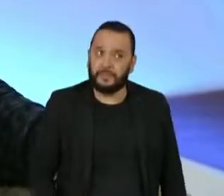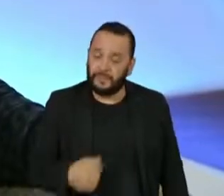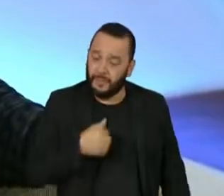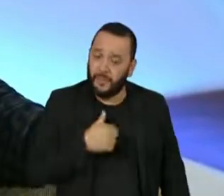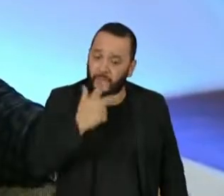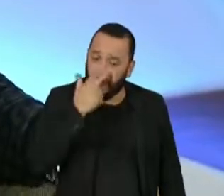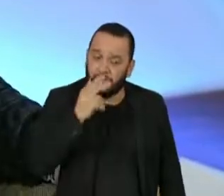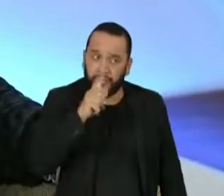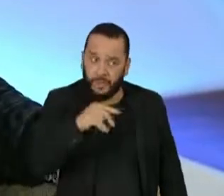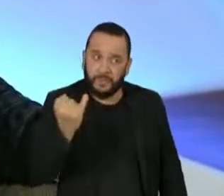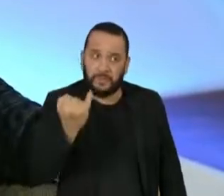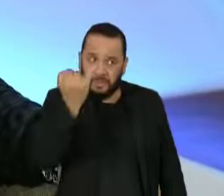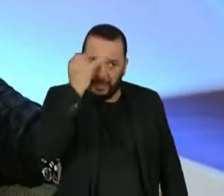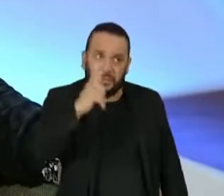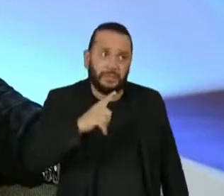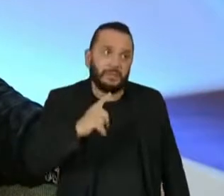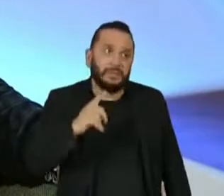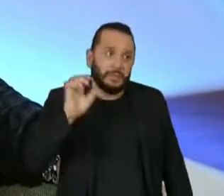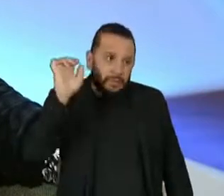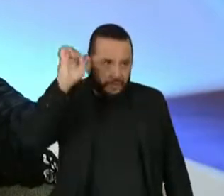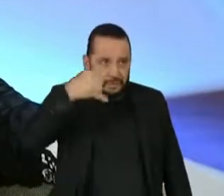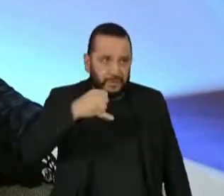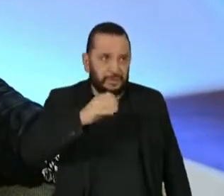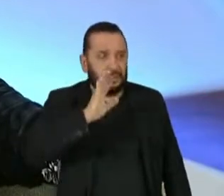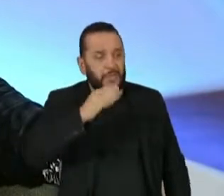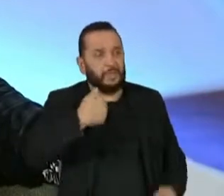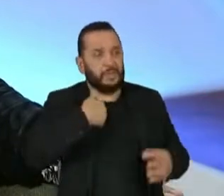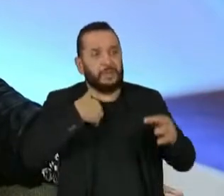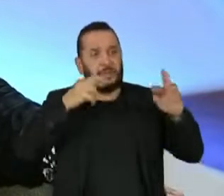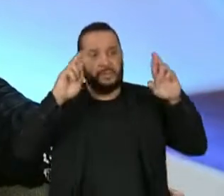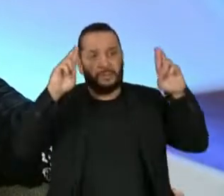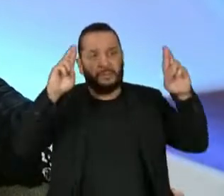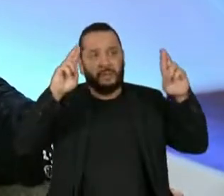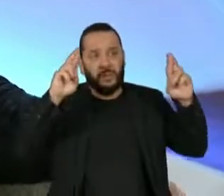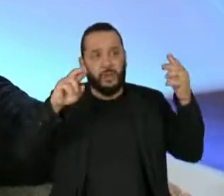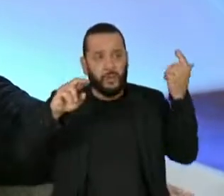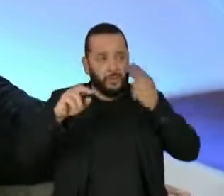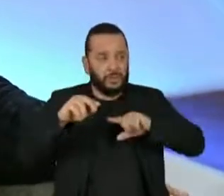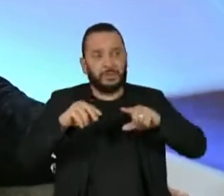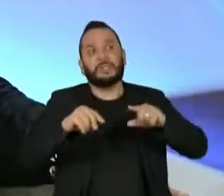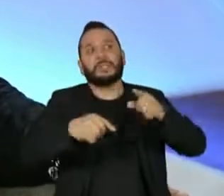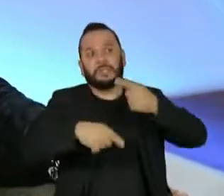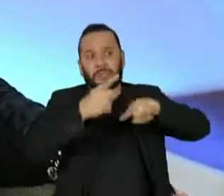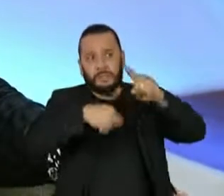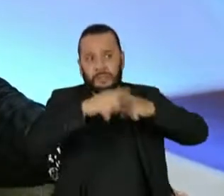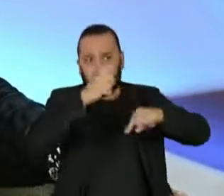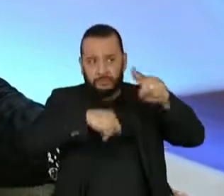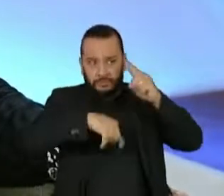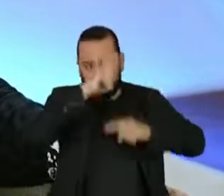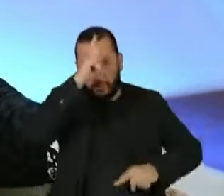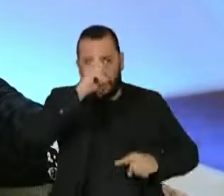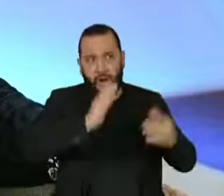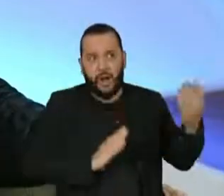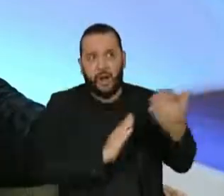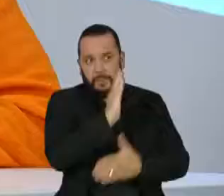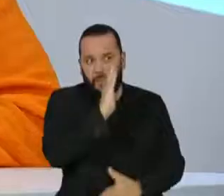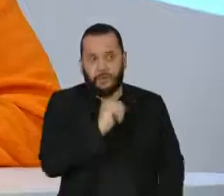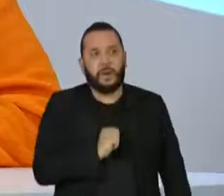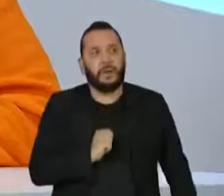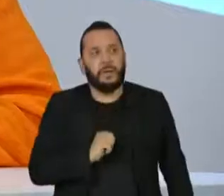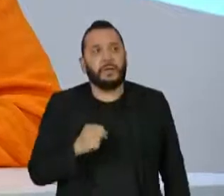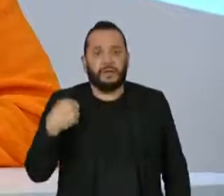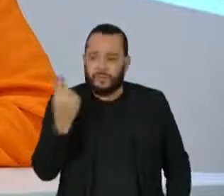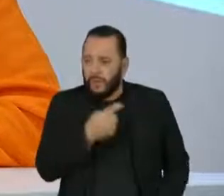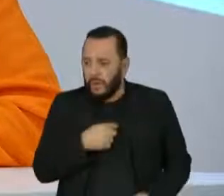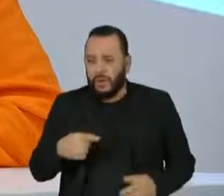acha fundamental. E esperamos que dê certo. Há um esforço nosso nas aldeias, dentro do